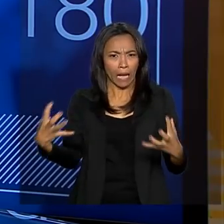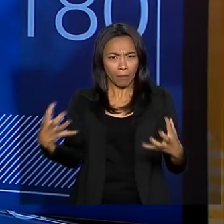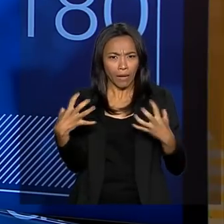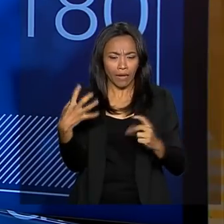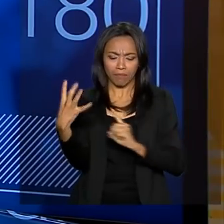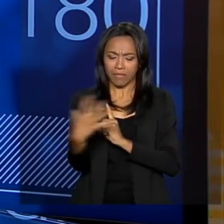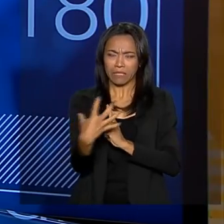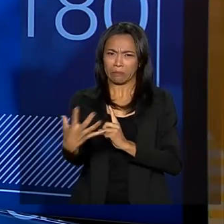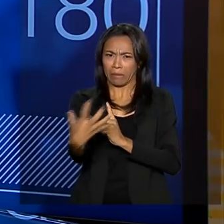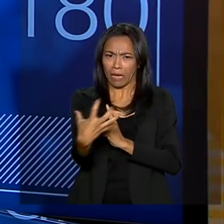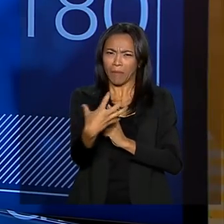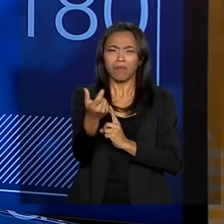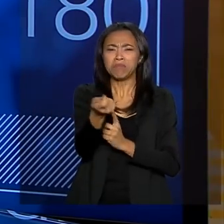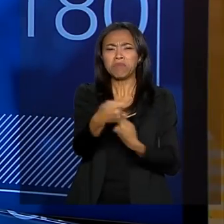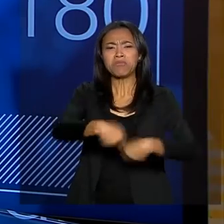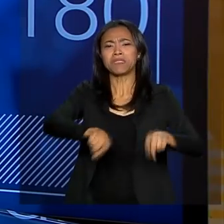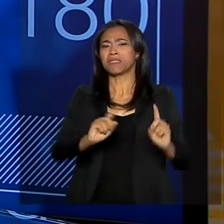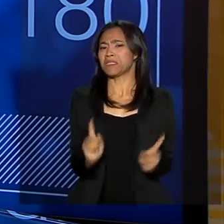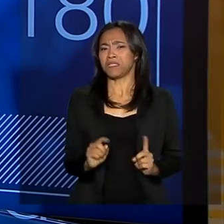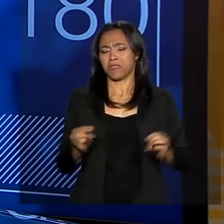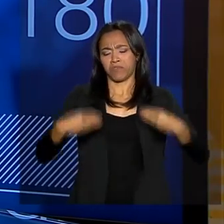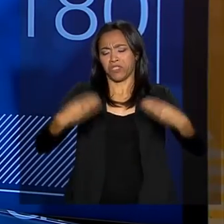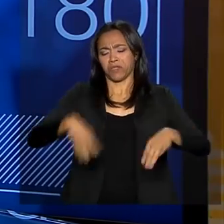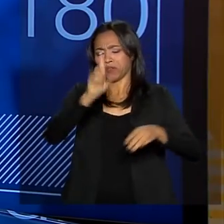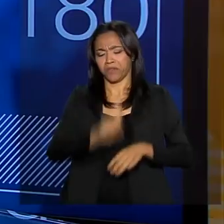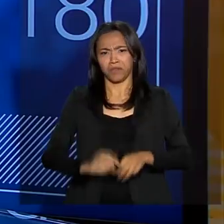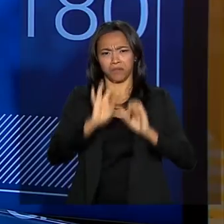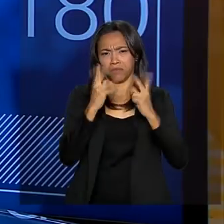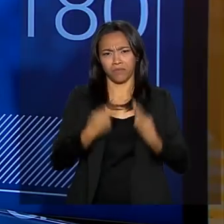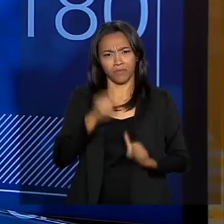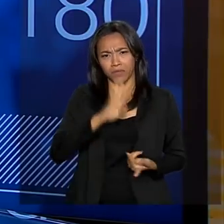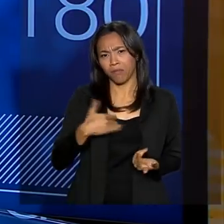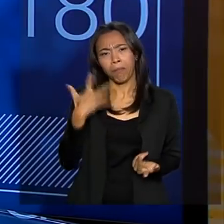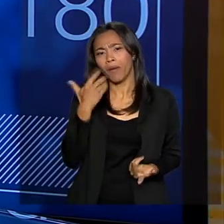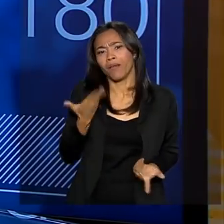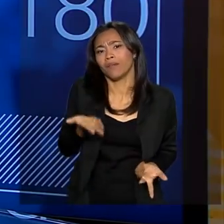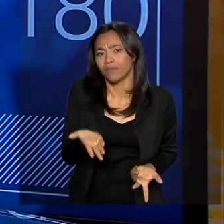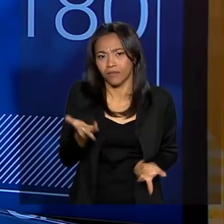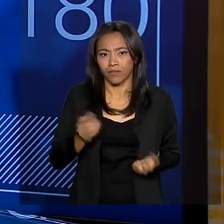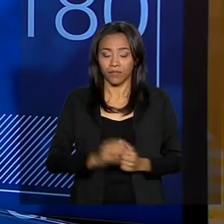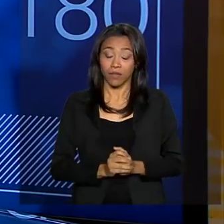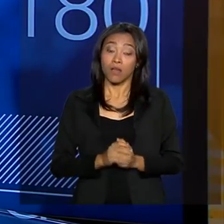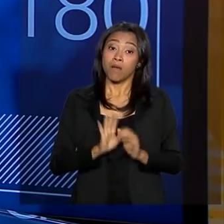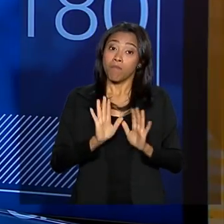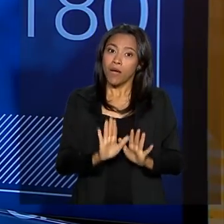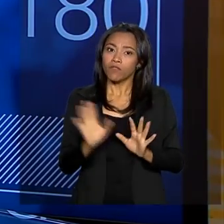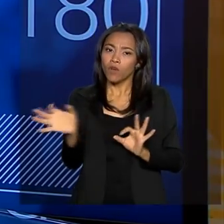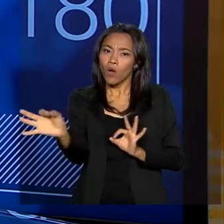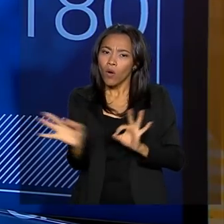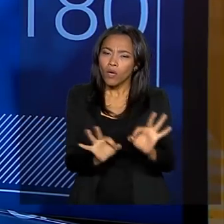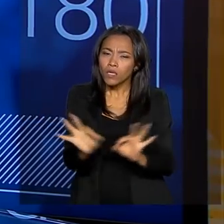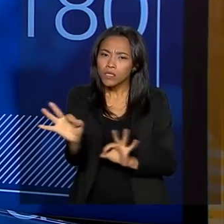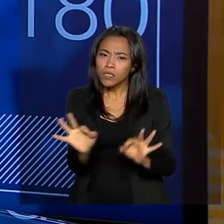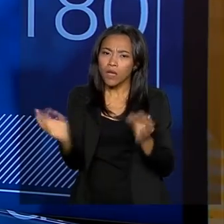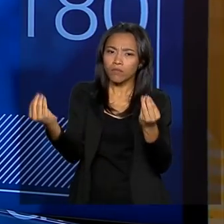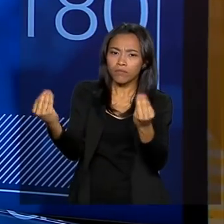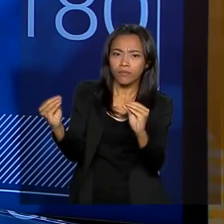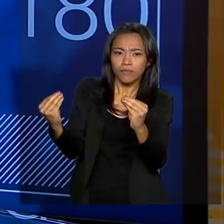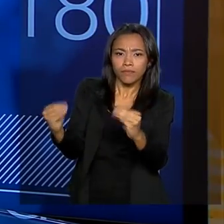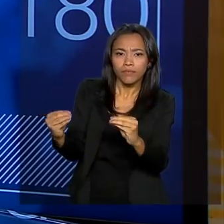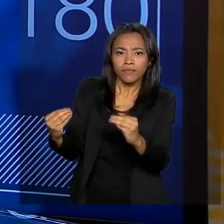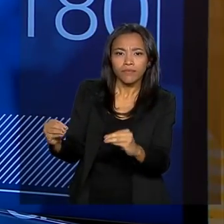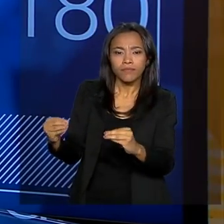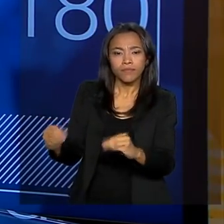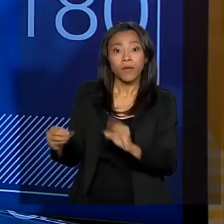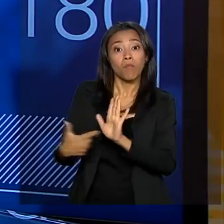precisa de ministério de direitos humanos no Brasil. Para que este ministério? Aí a forma como ele foi constituído está mostrando para o